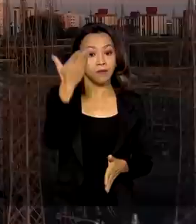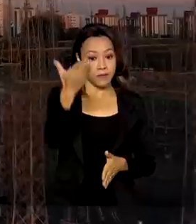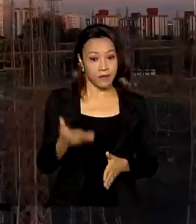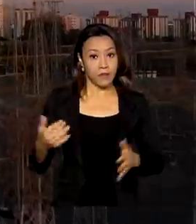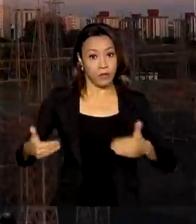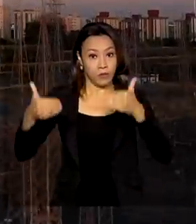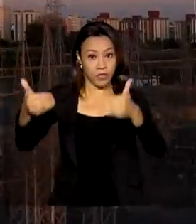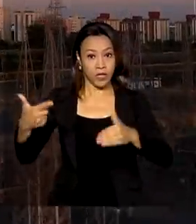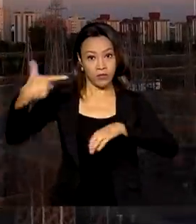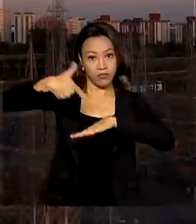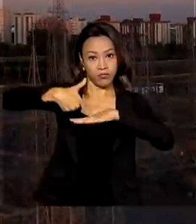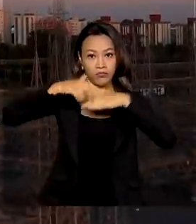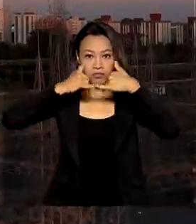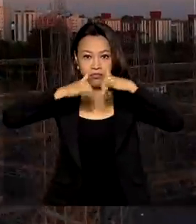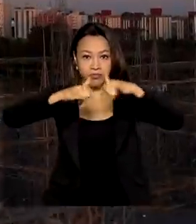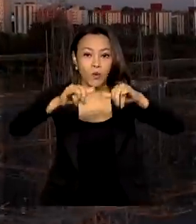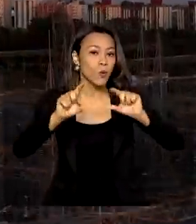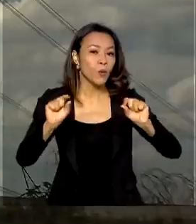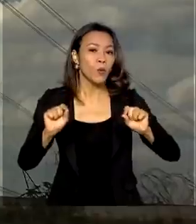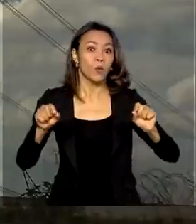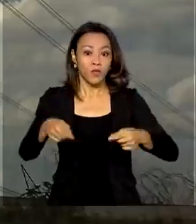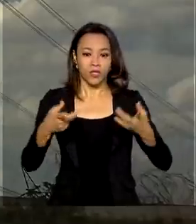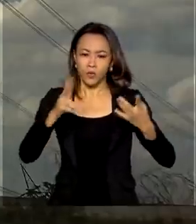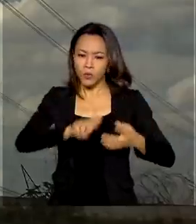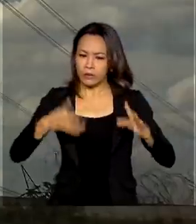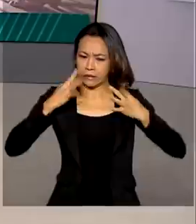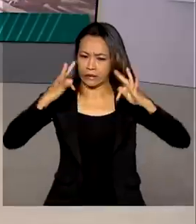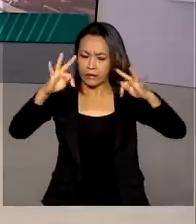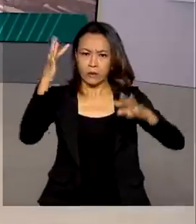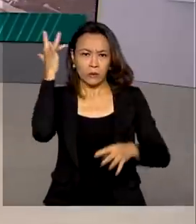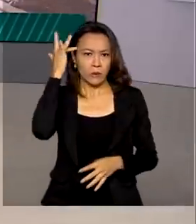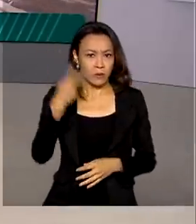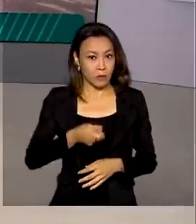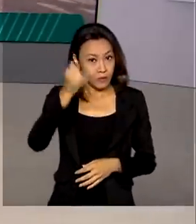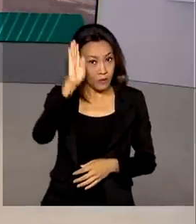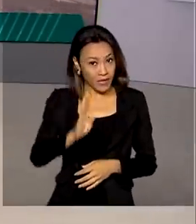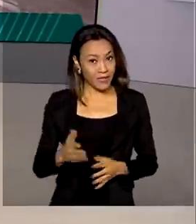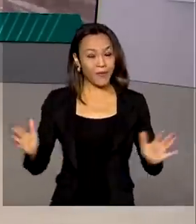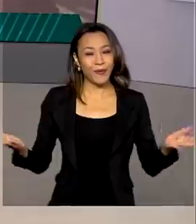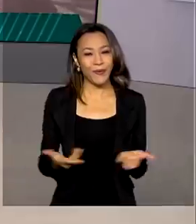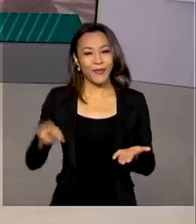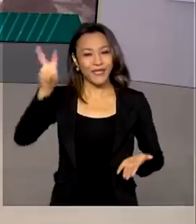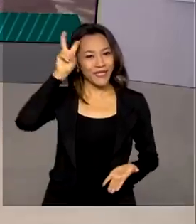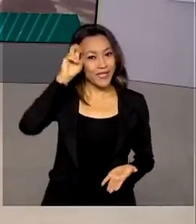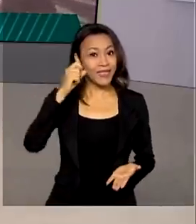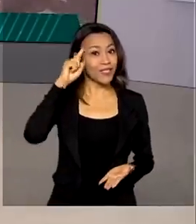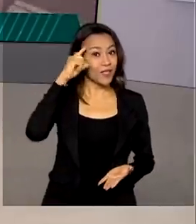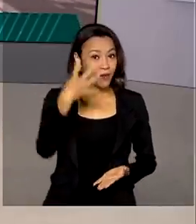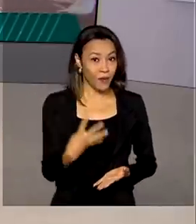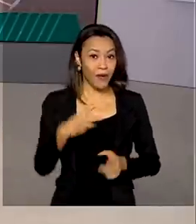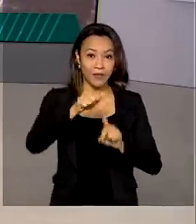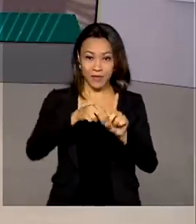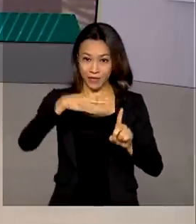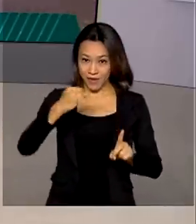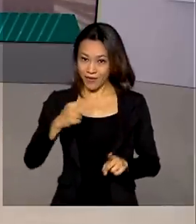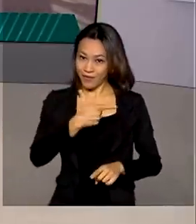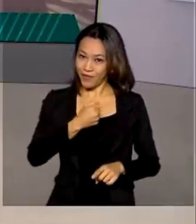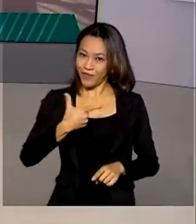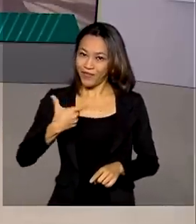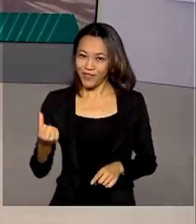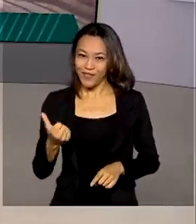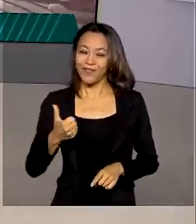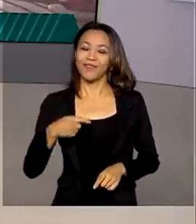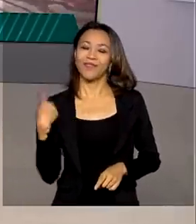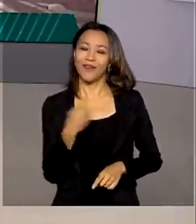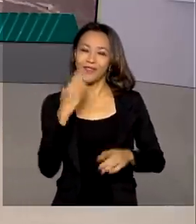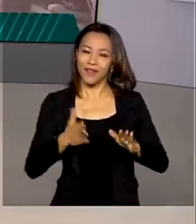e Energia discute a modernização do setor elétrico no Brasil. Quinta-feira, 4 de março de 2021, o Brasil